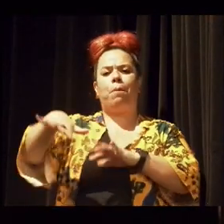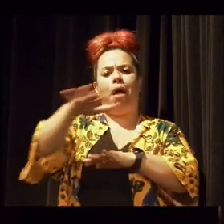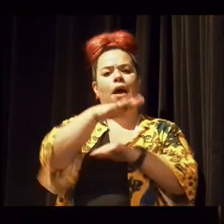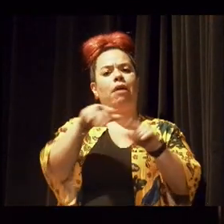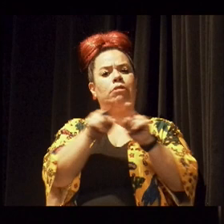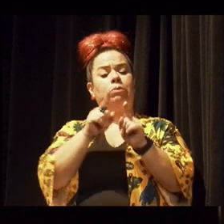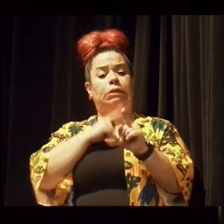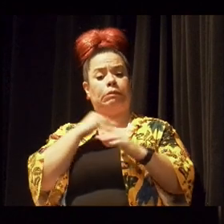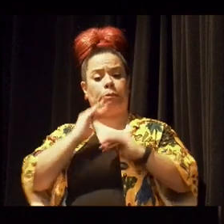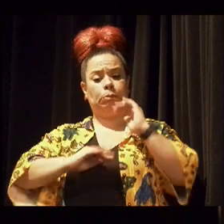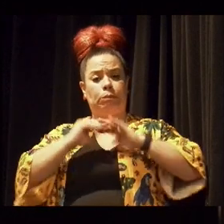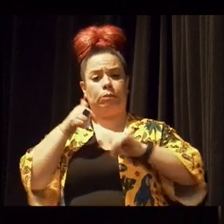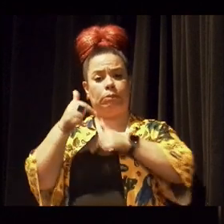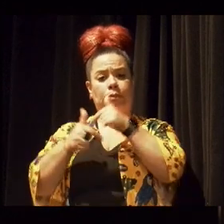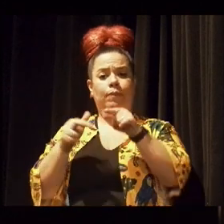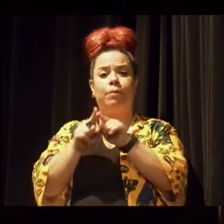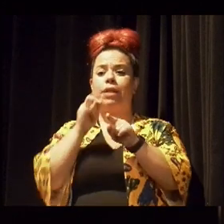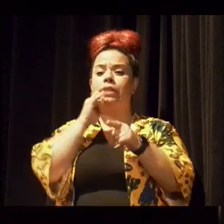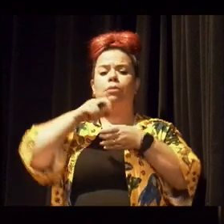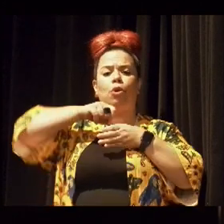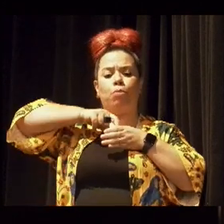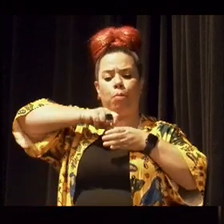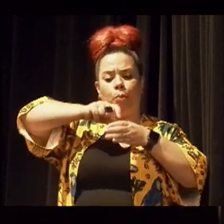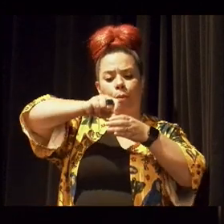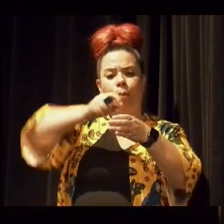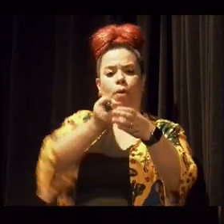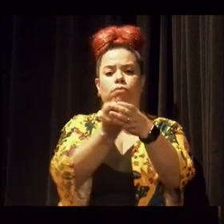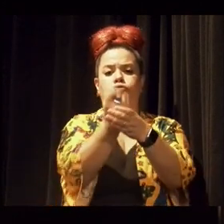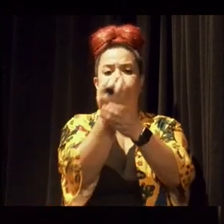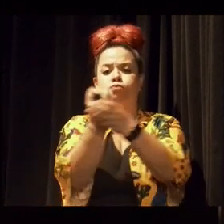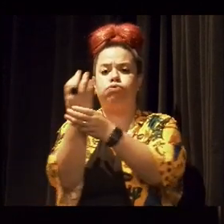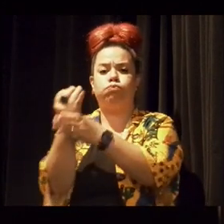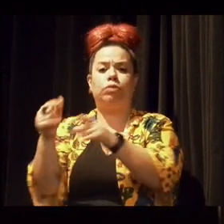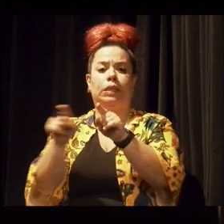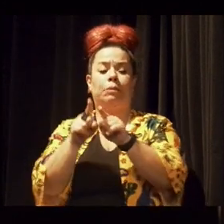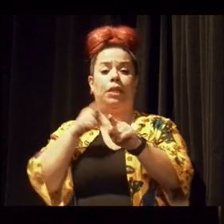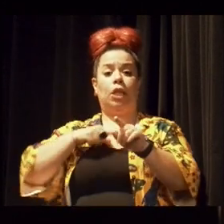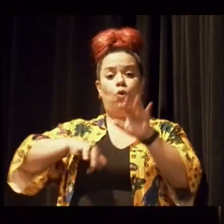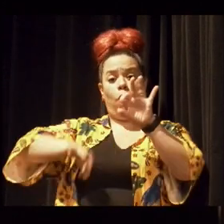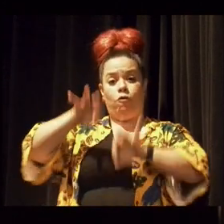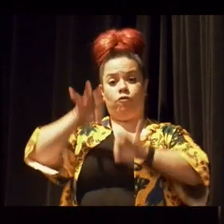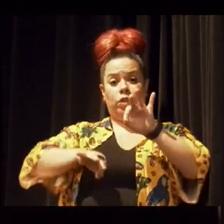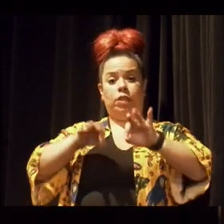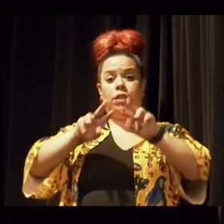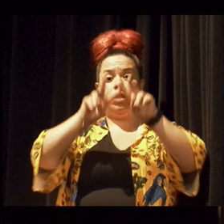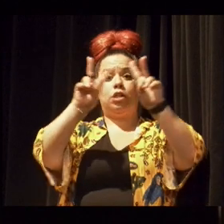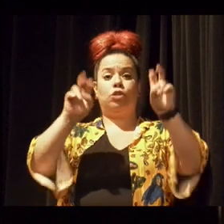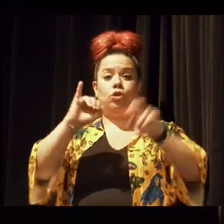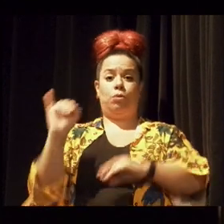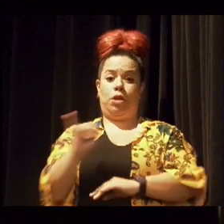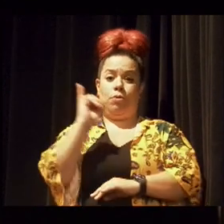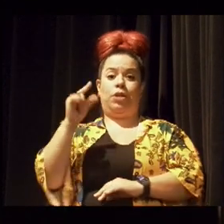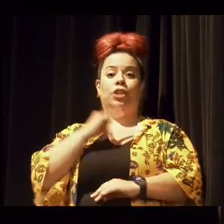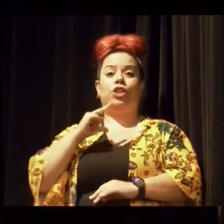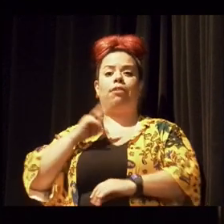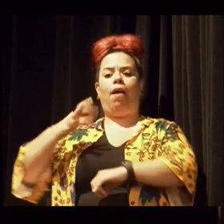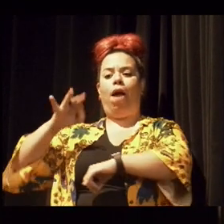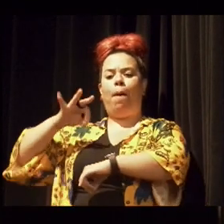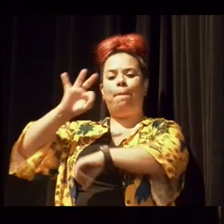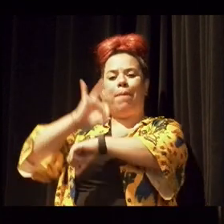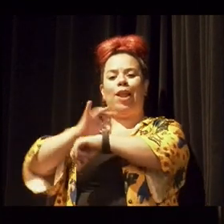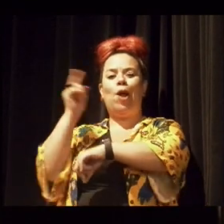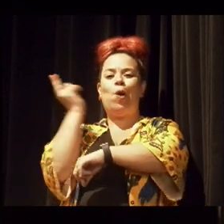atividades práticas de plantio, trazendo oficinas sobre a importância da polinização com abelhas,